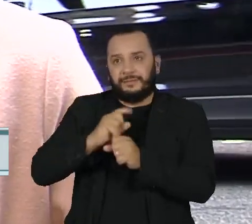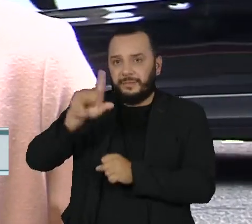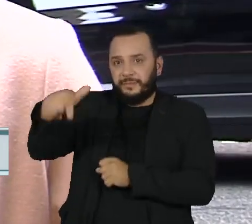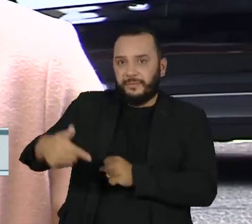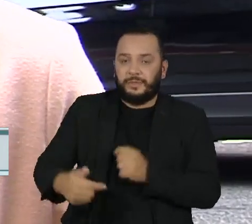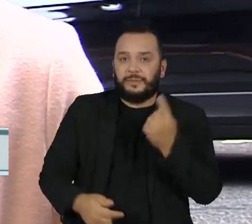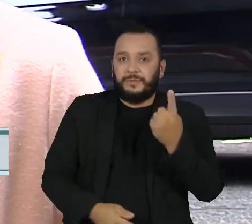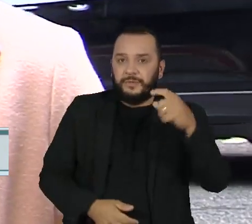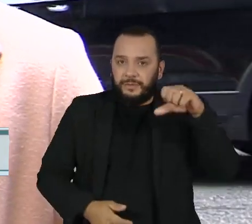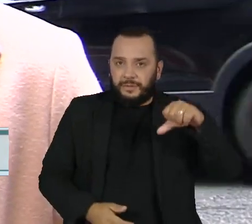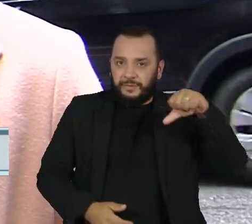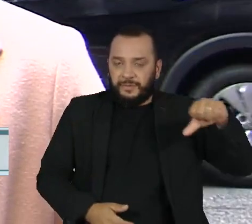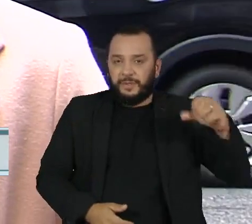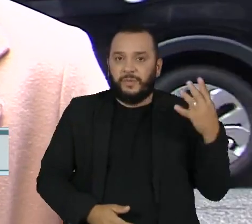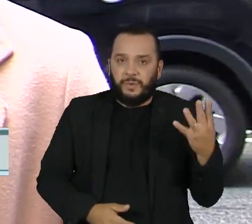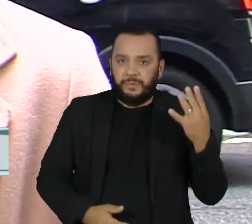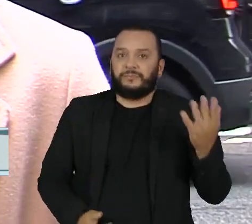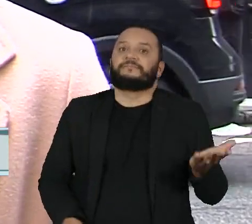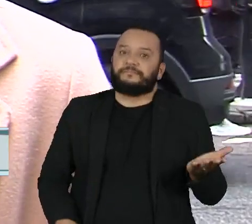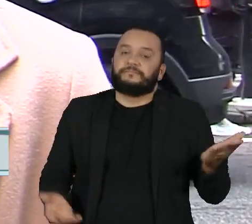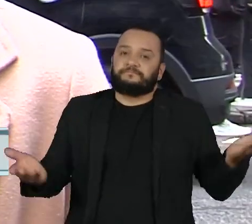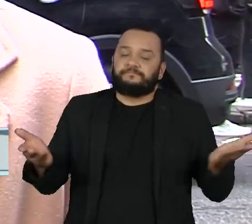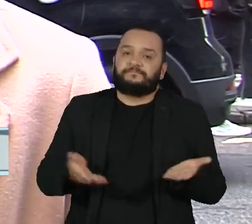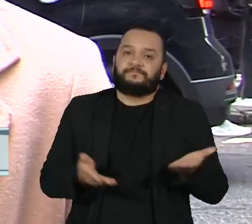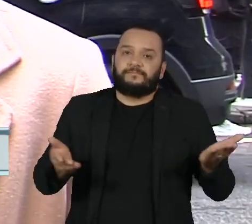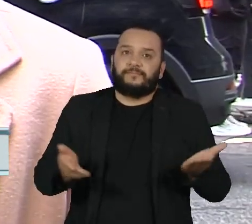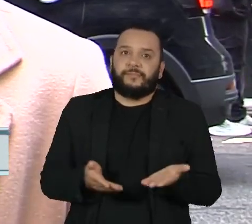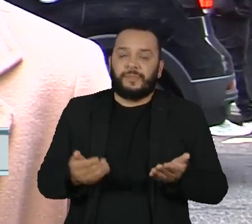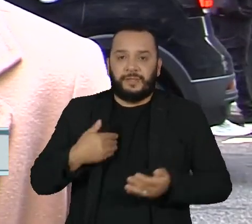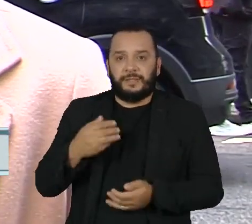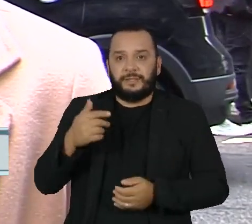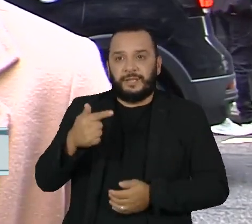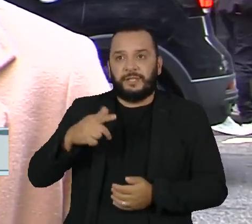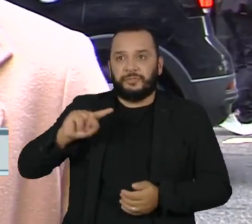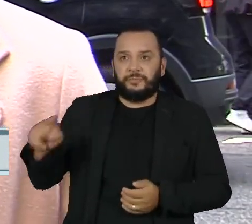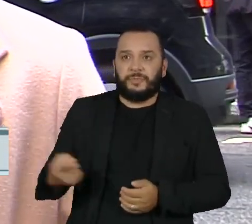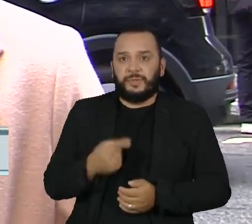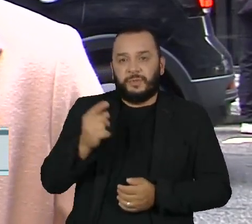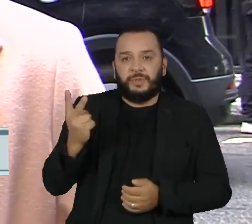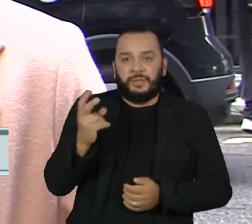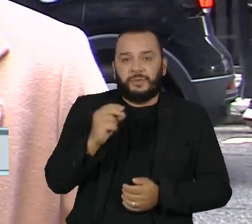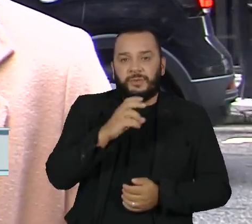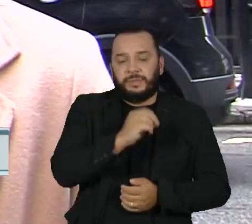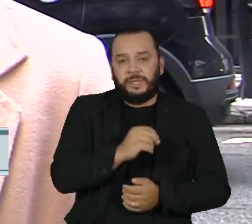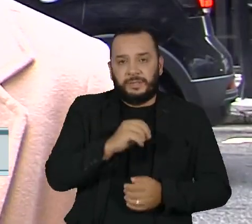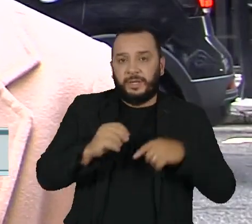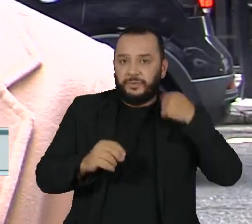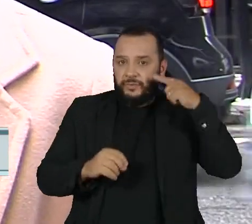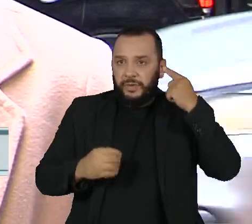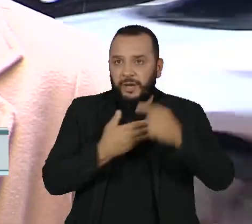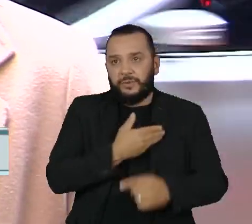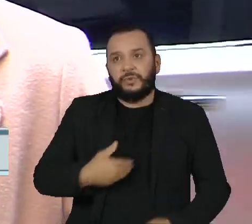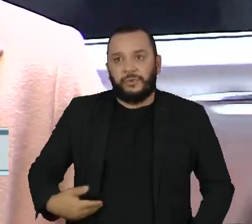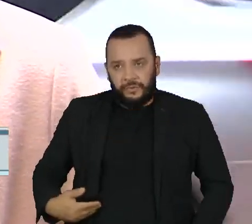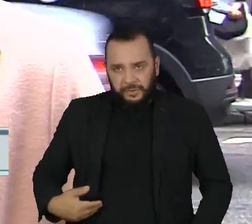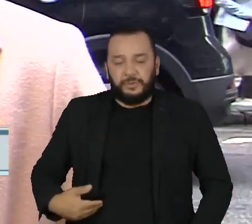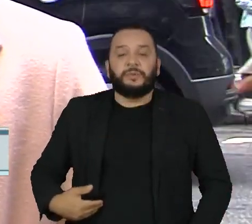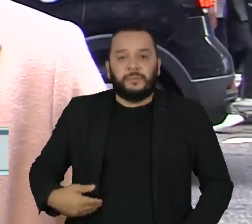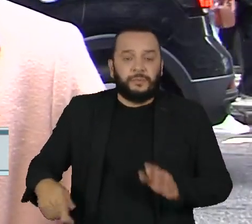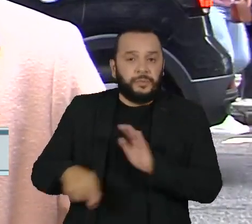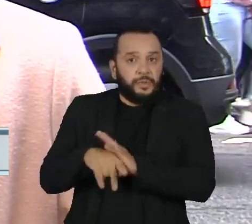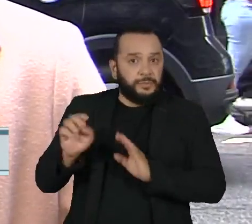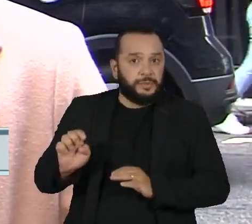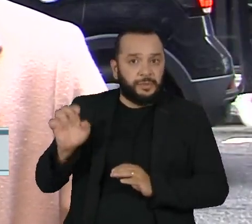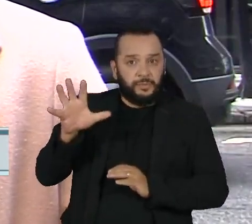1994. Hoje, são cerca de 7.200 defensores públicos entre estaduais e federais.